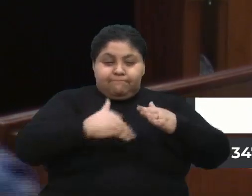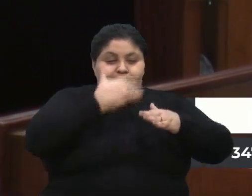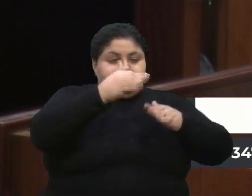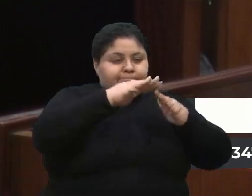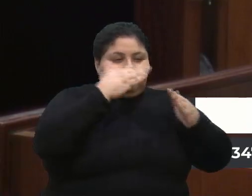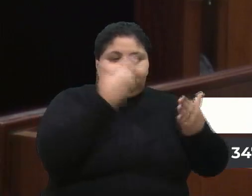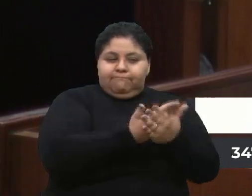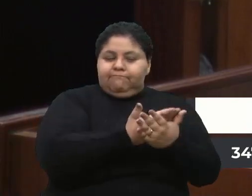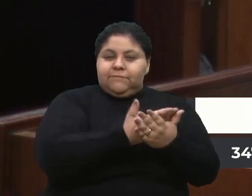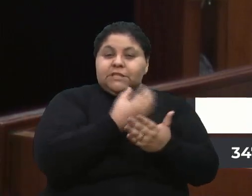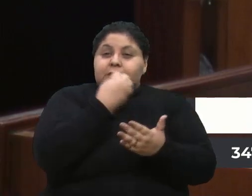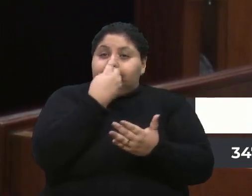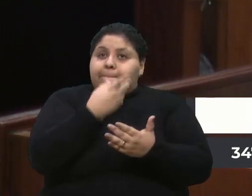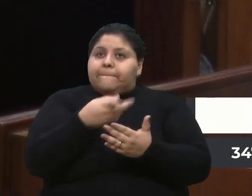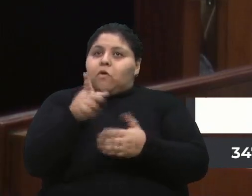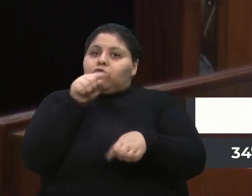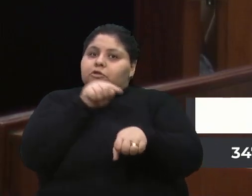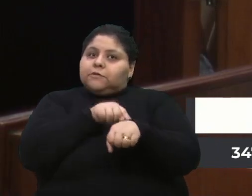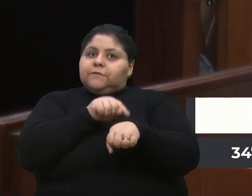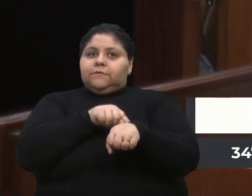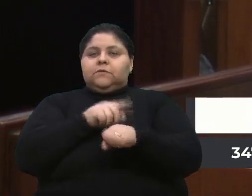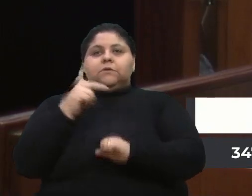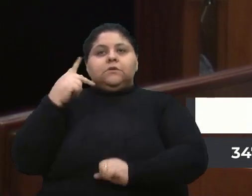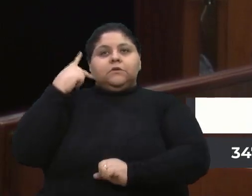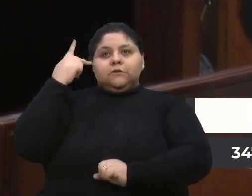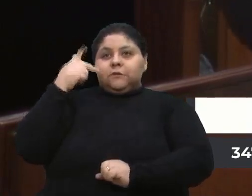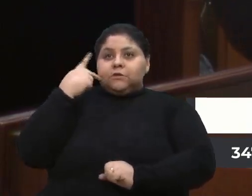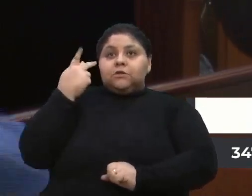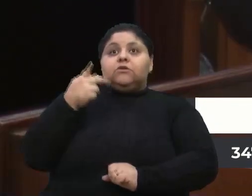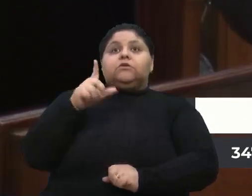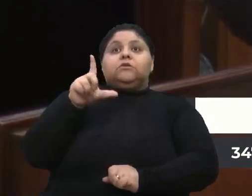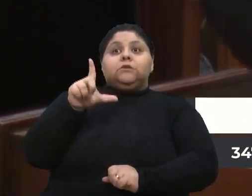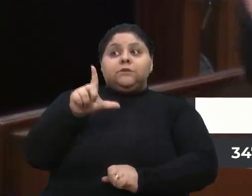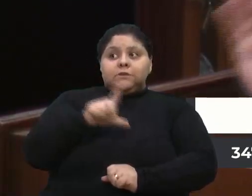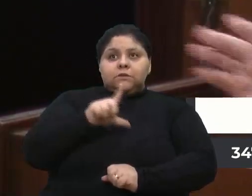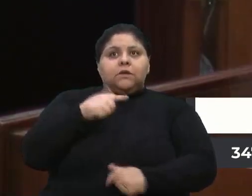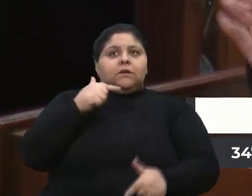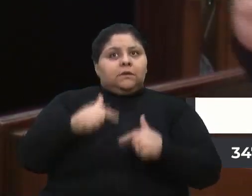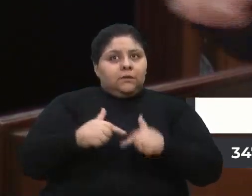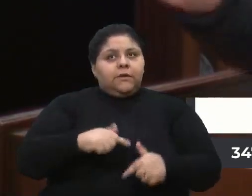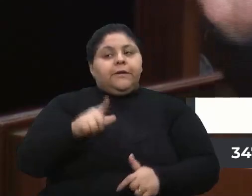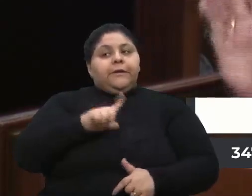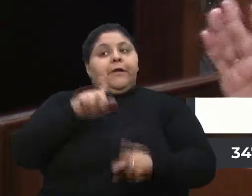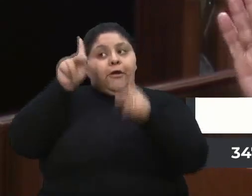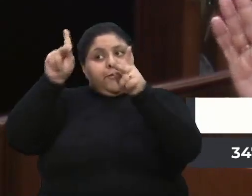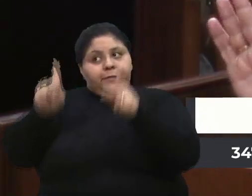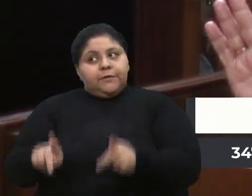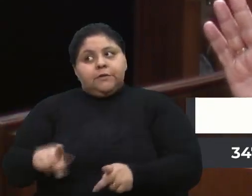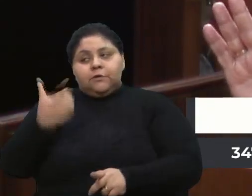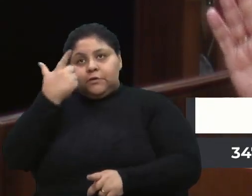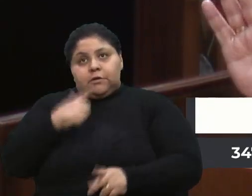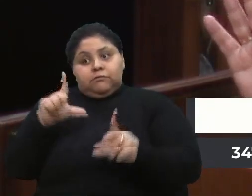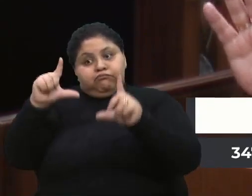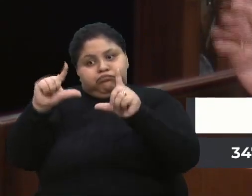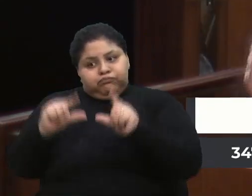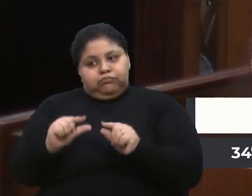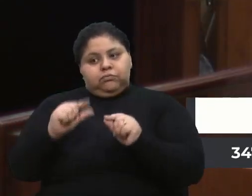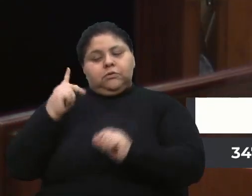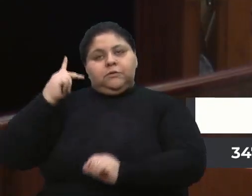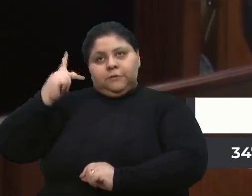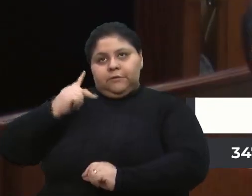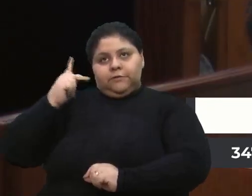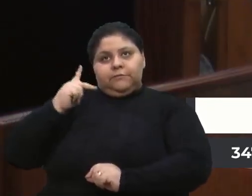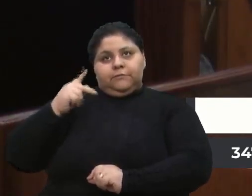tivéssemos esse tempo, os vereadores, olhem que tem serviço, e ainda tem gente que acha que teria que diminuir a Câmara, em vez de